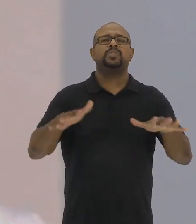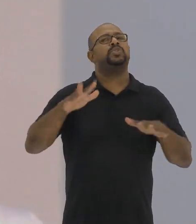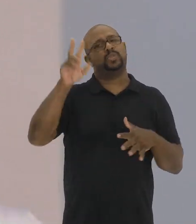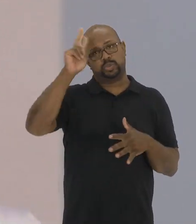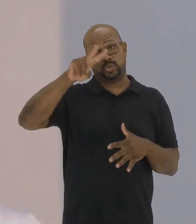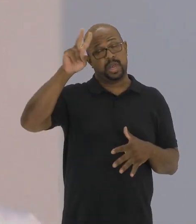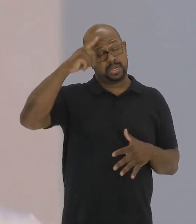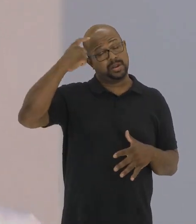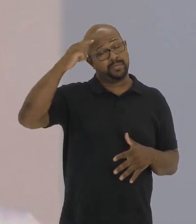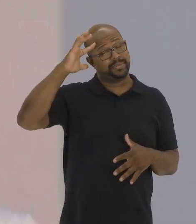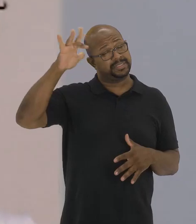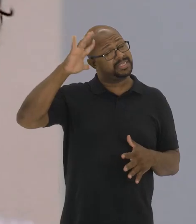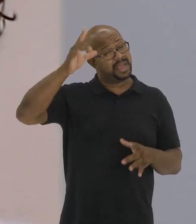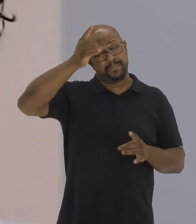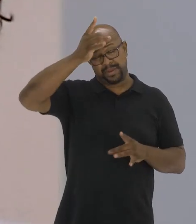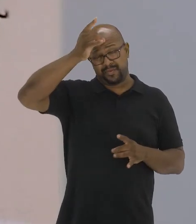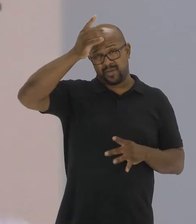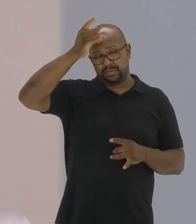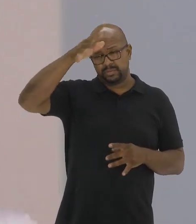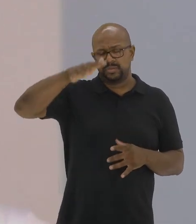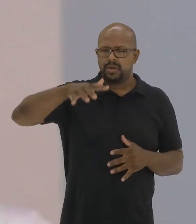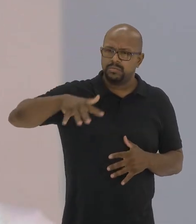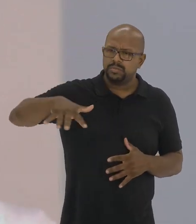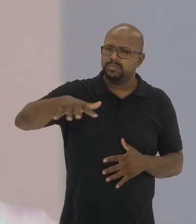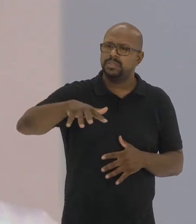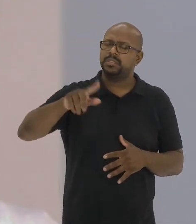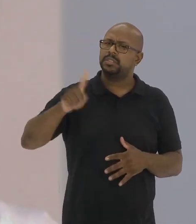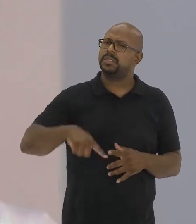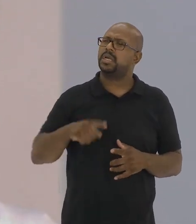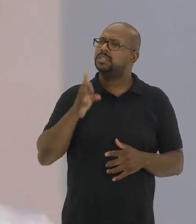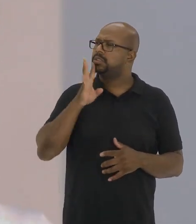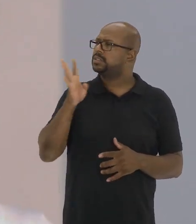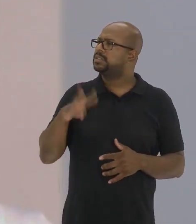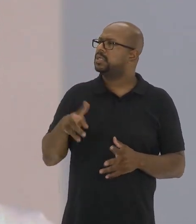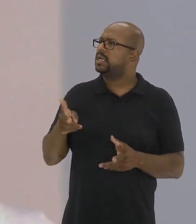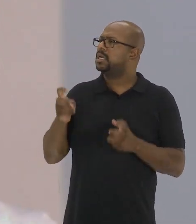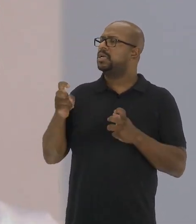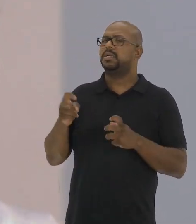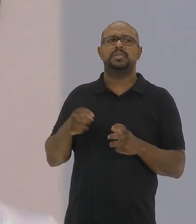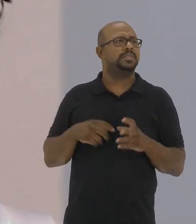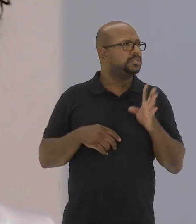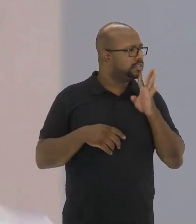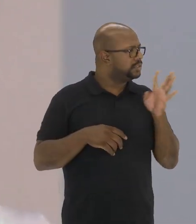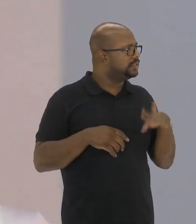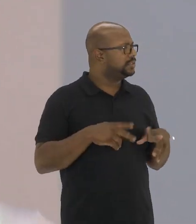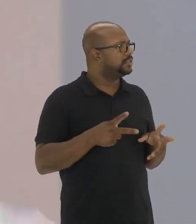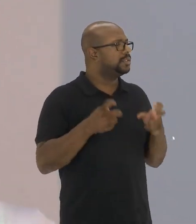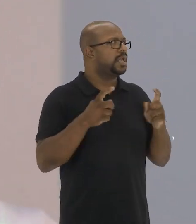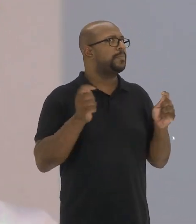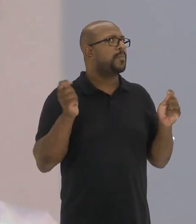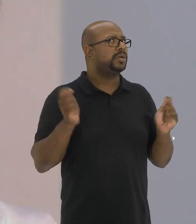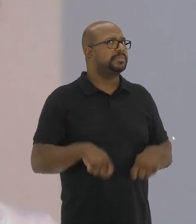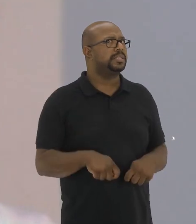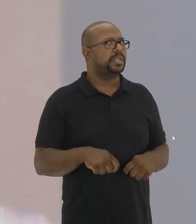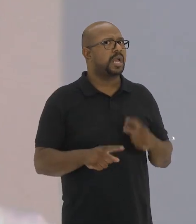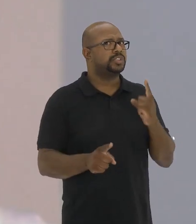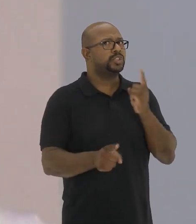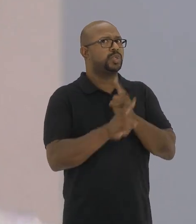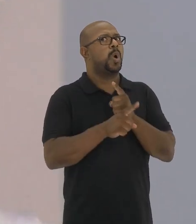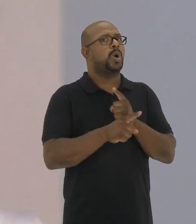dissoluções históricas. Pensar, então, a performance como um território de reconhecimento e de